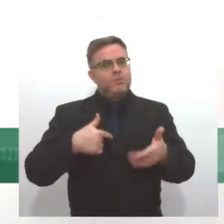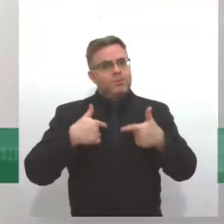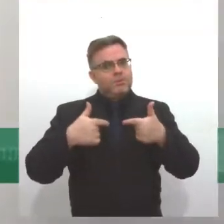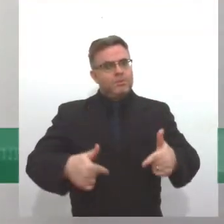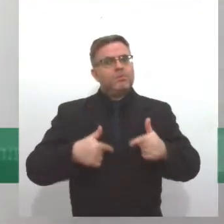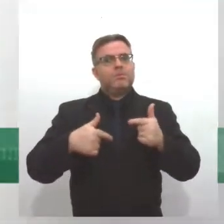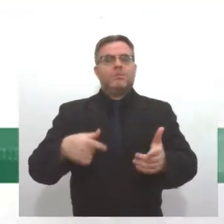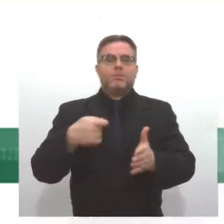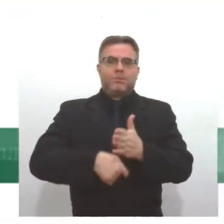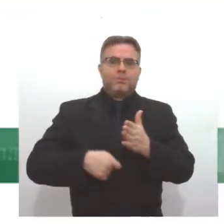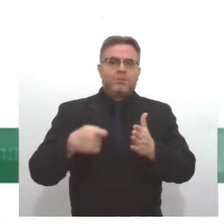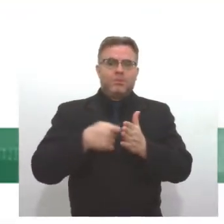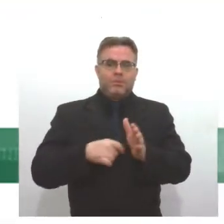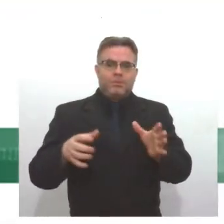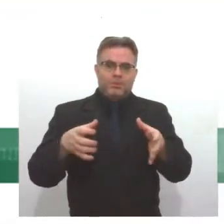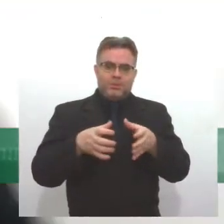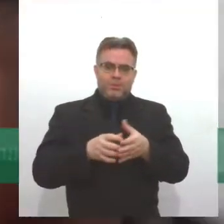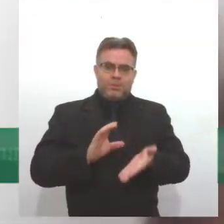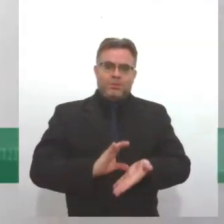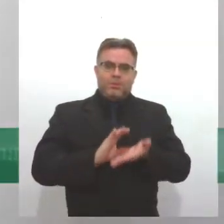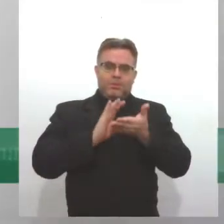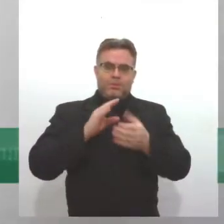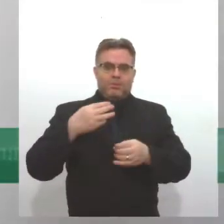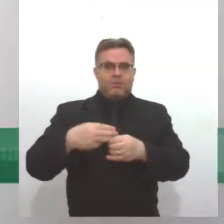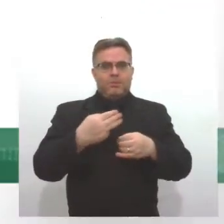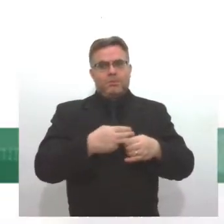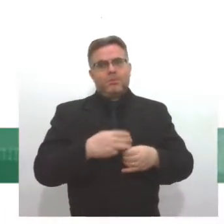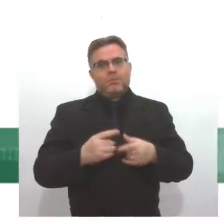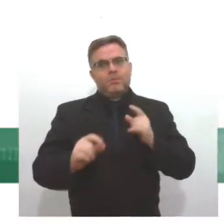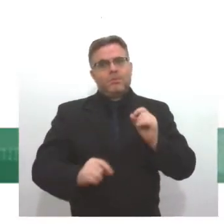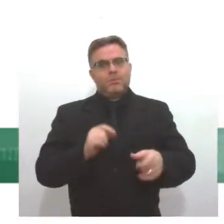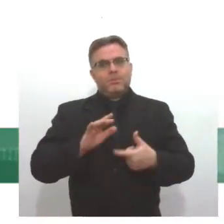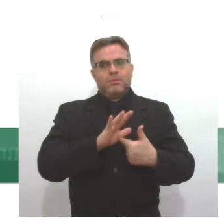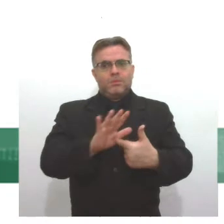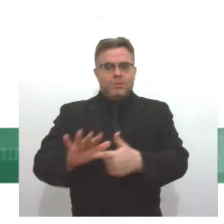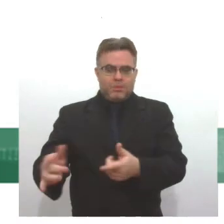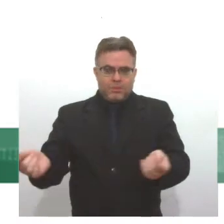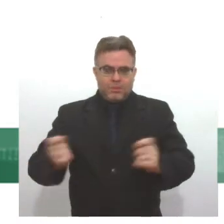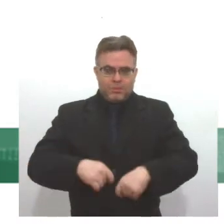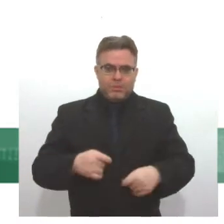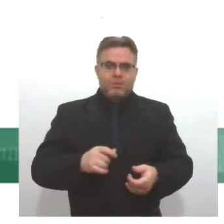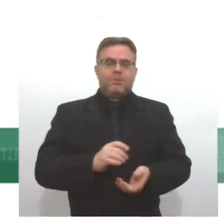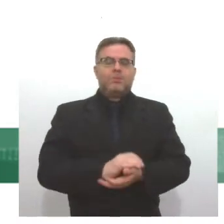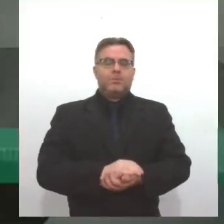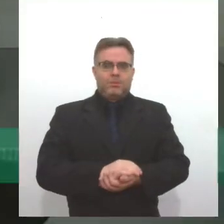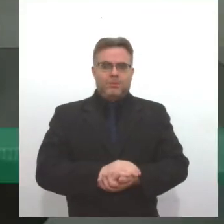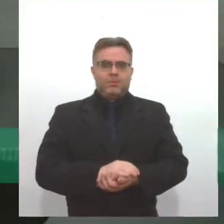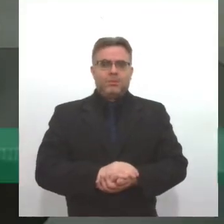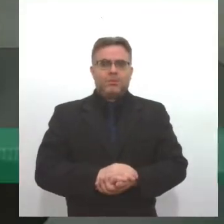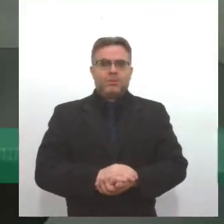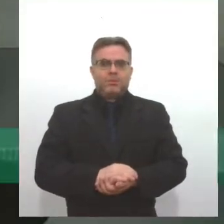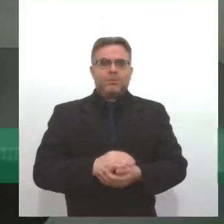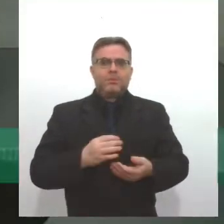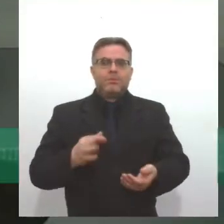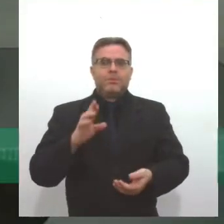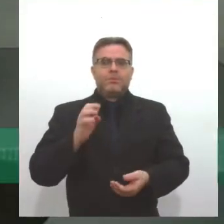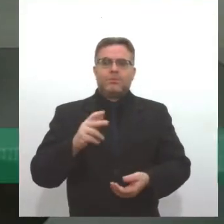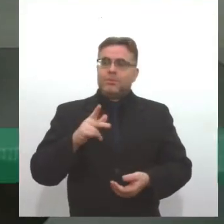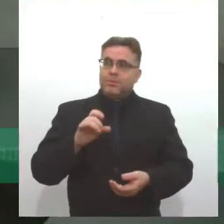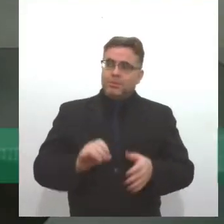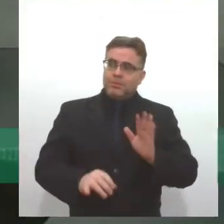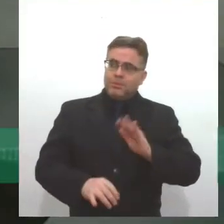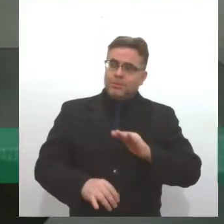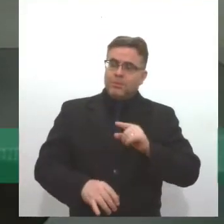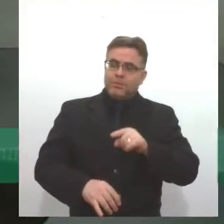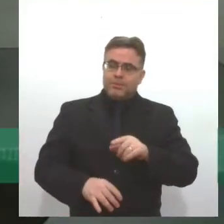compor nos conselhos municipais. São todos mecanismos que dão essa visibilidade. Rogério, com relação à questão da